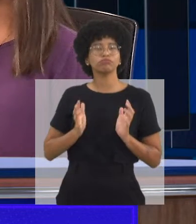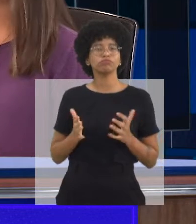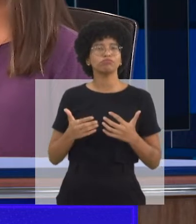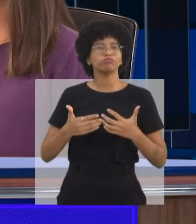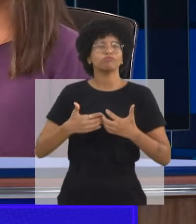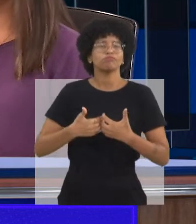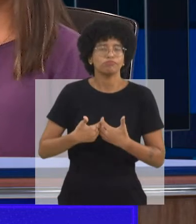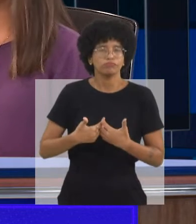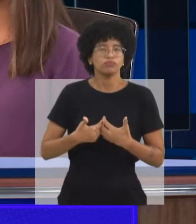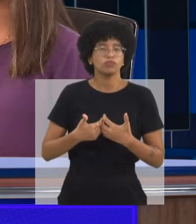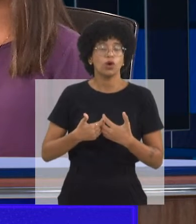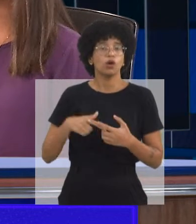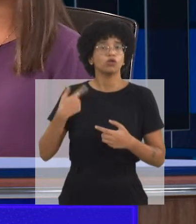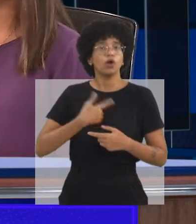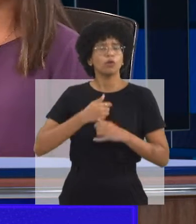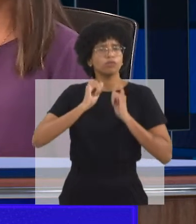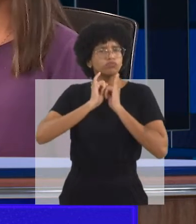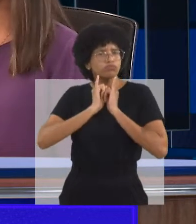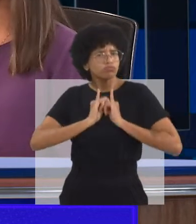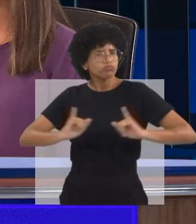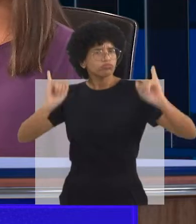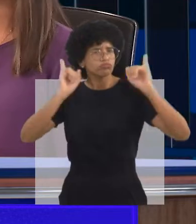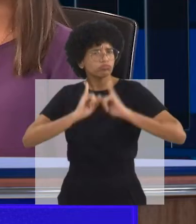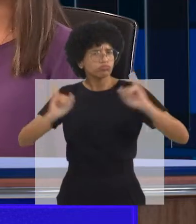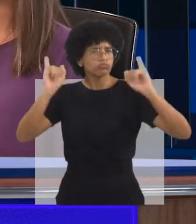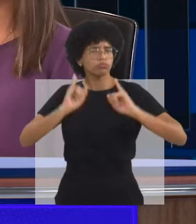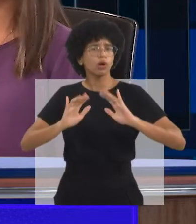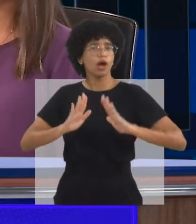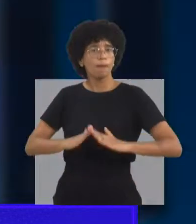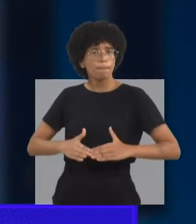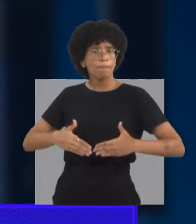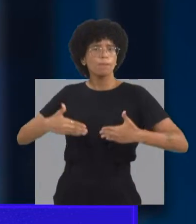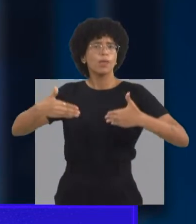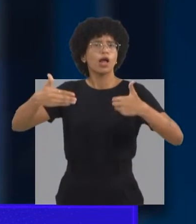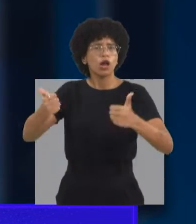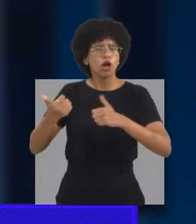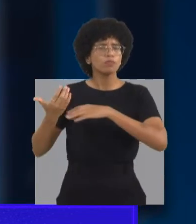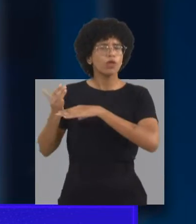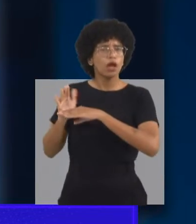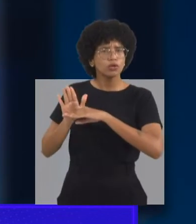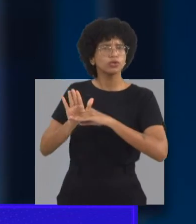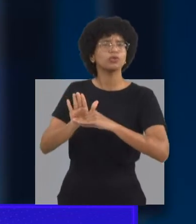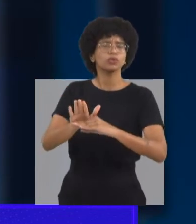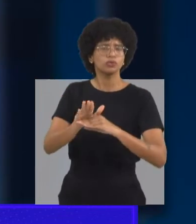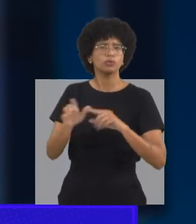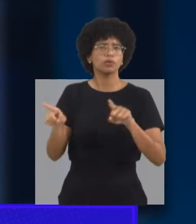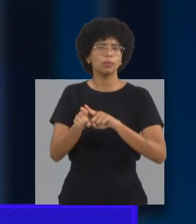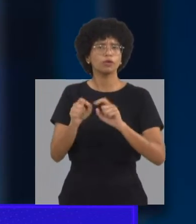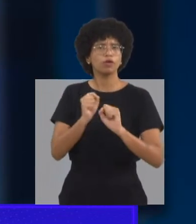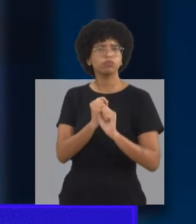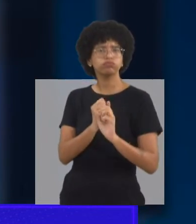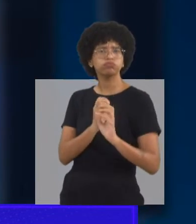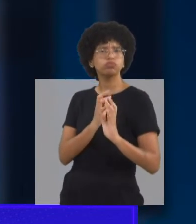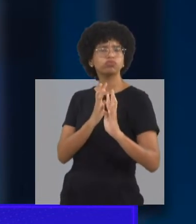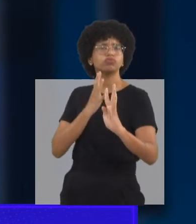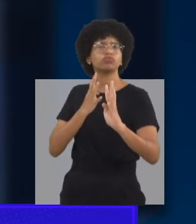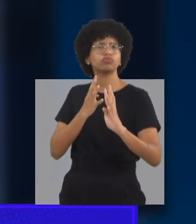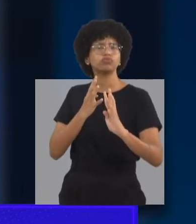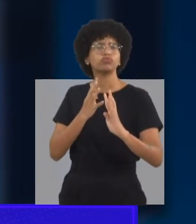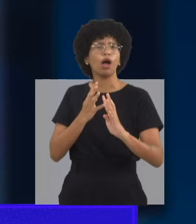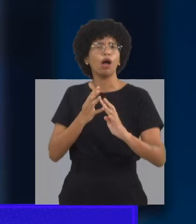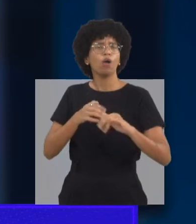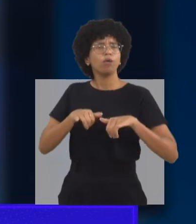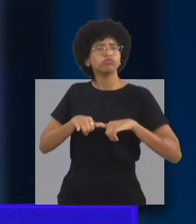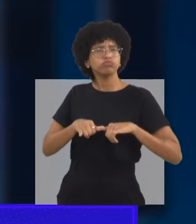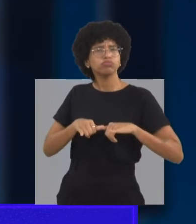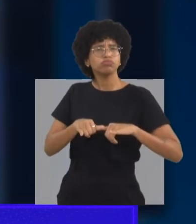encarada, respeitada, tem que ser informada. Por isso, o mês de abril é considerado um mês azul, um mês de consciência